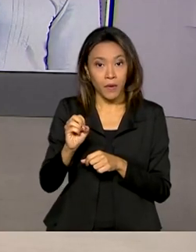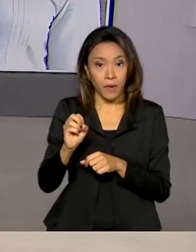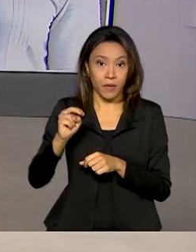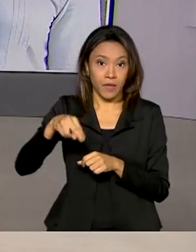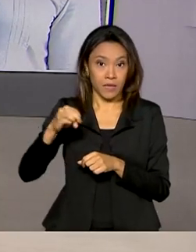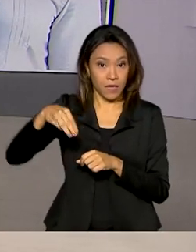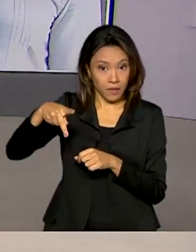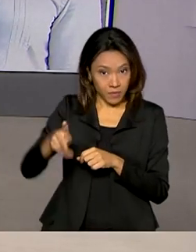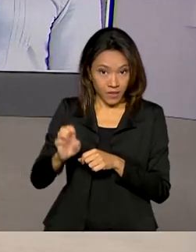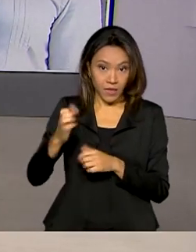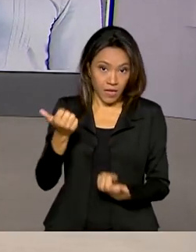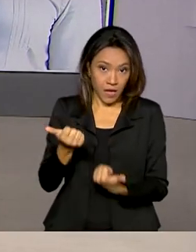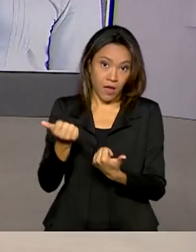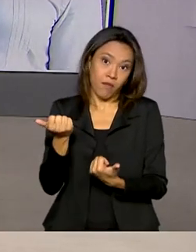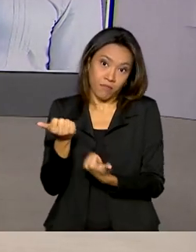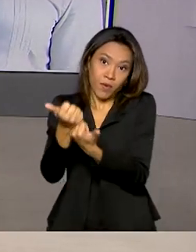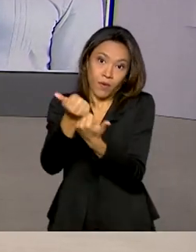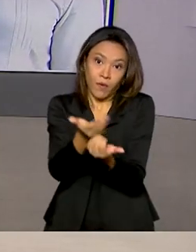Bom dia para você.